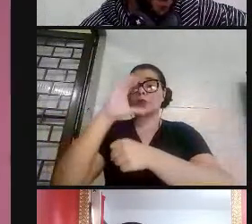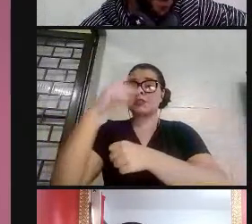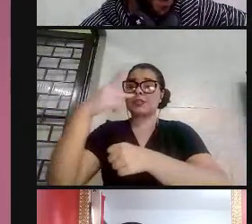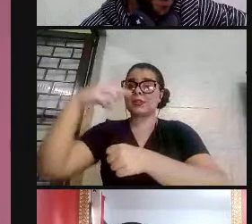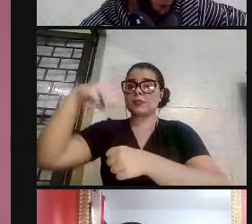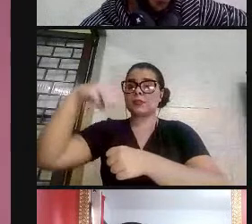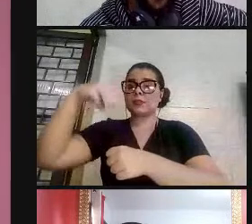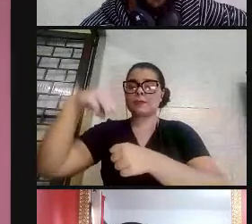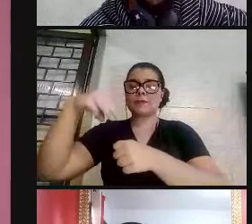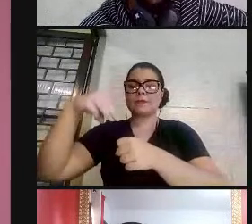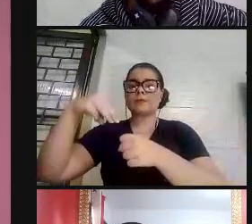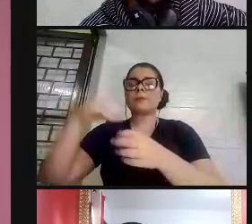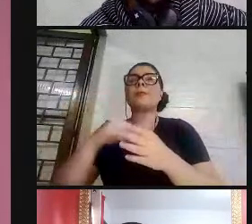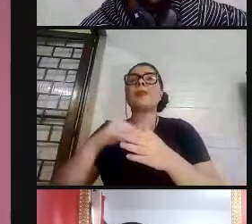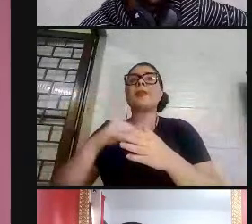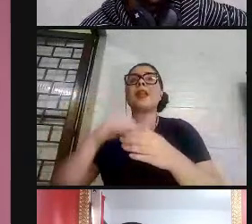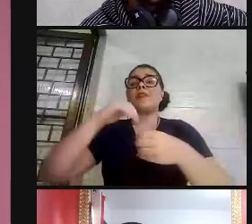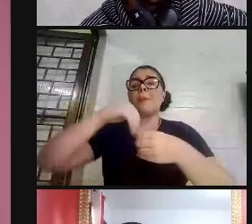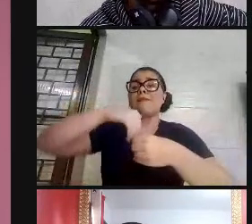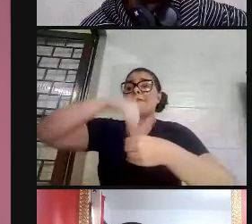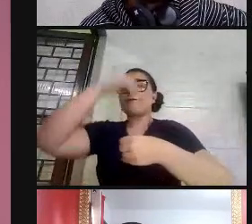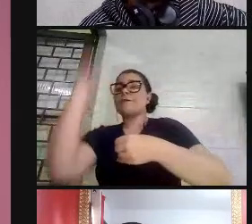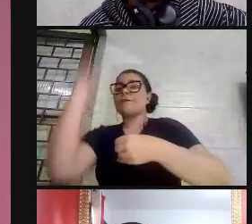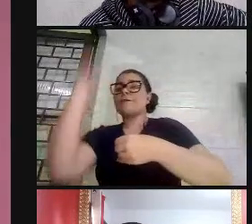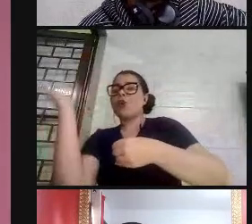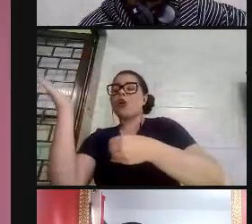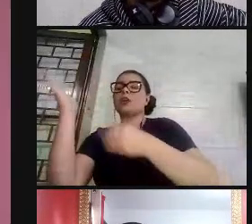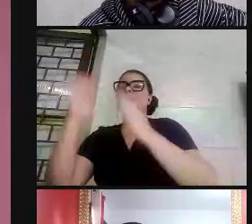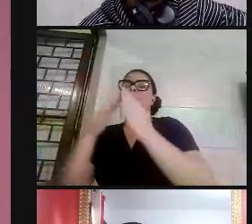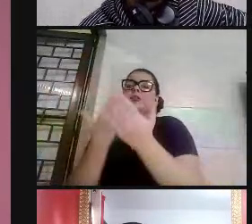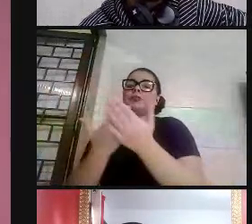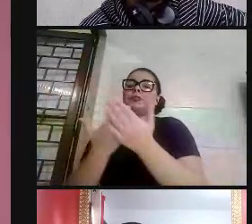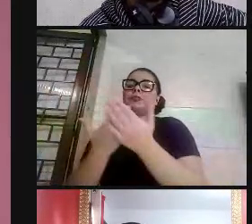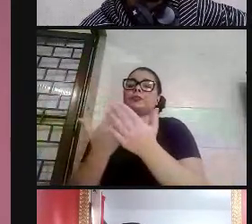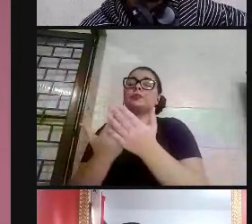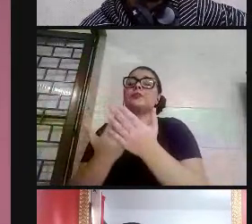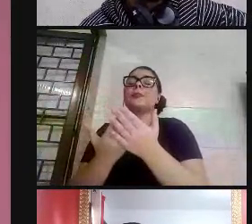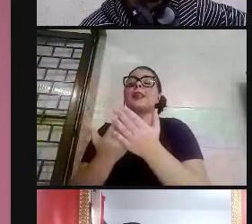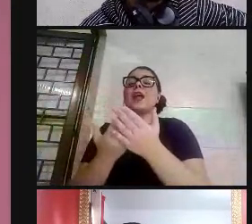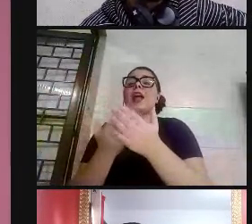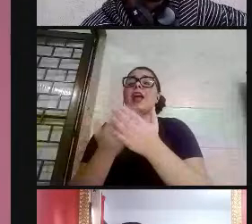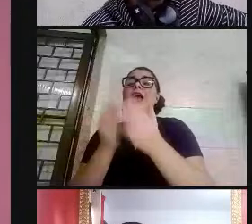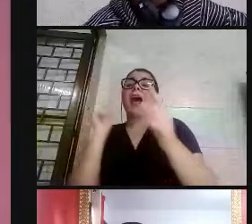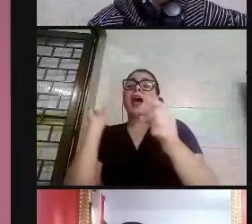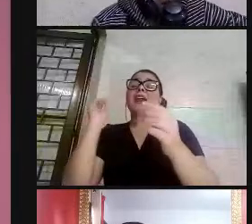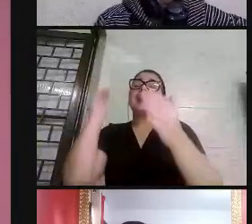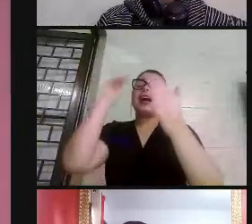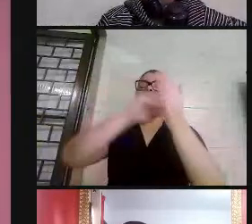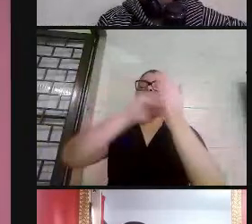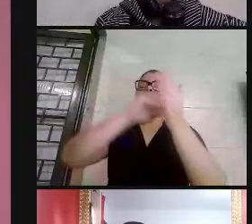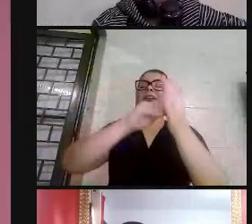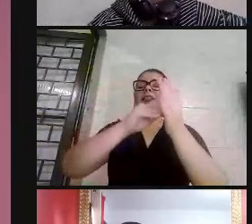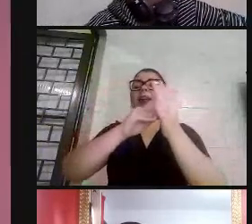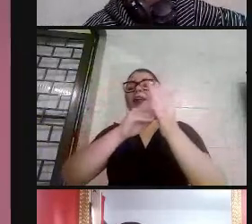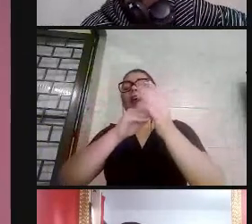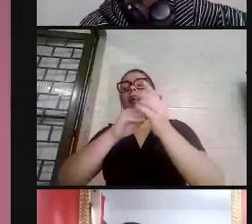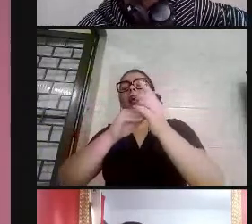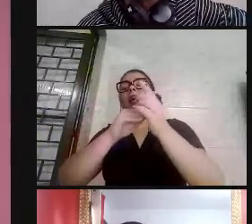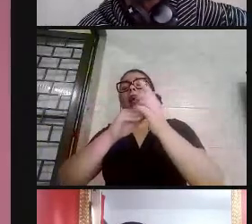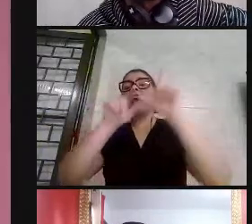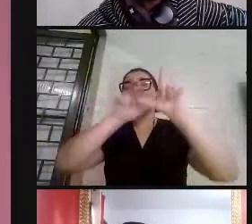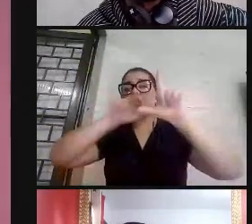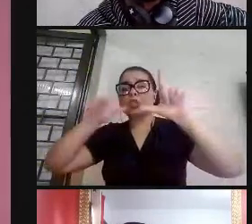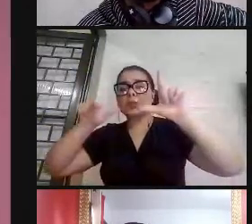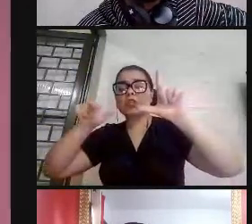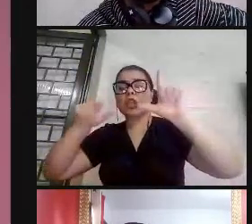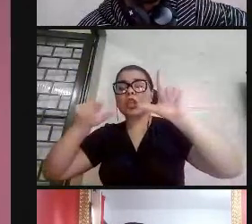extrapoou os muros da escola e chegou na mídia e mostrou os nossos resultados em algumas entrevistas com